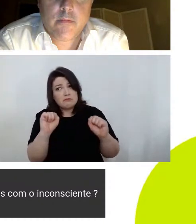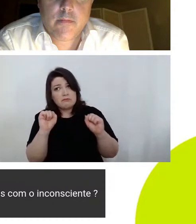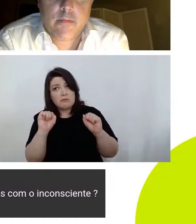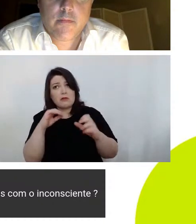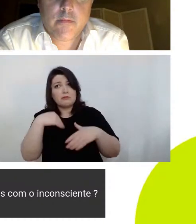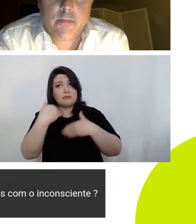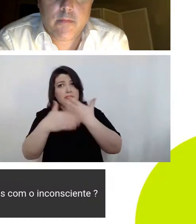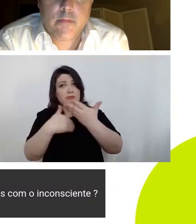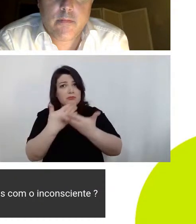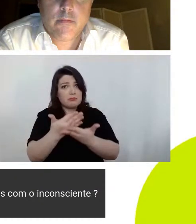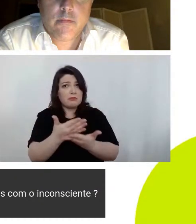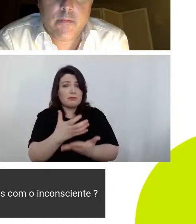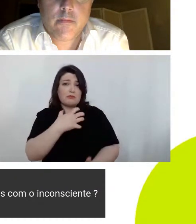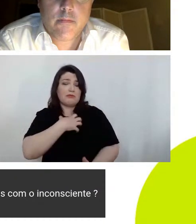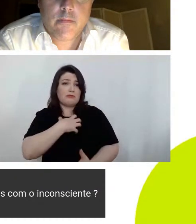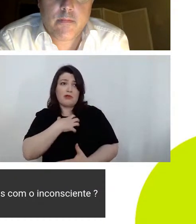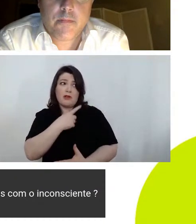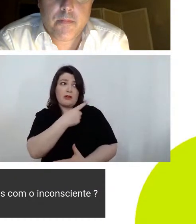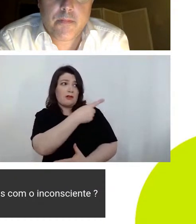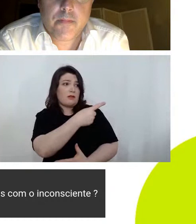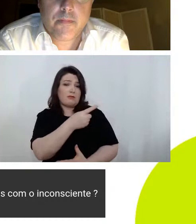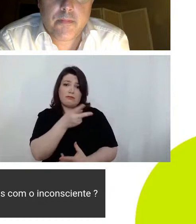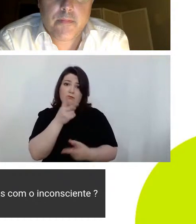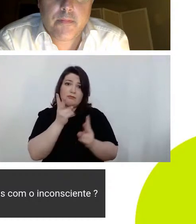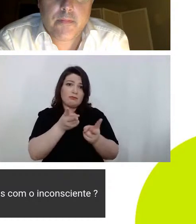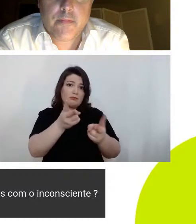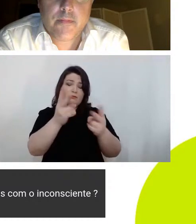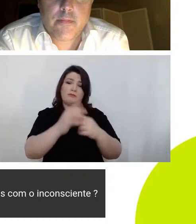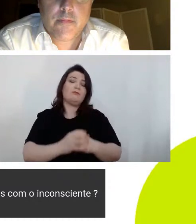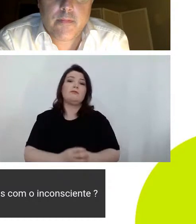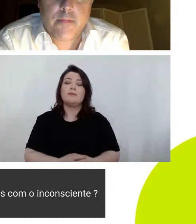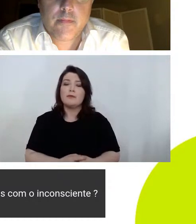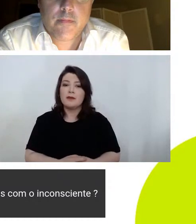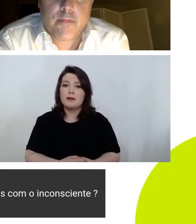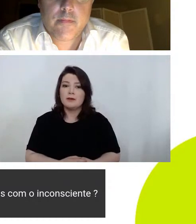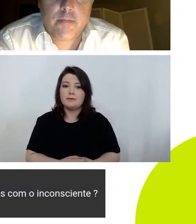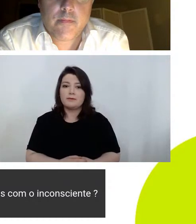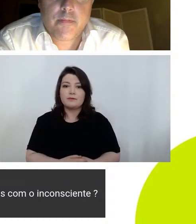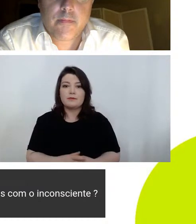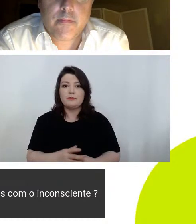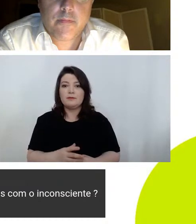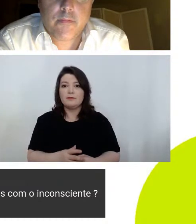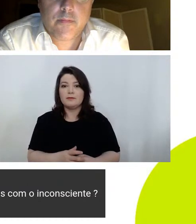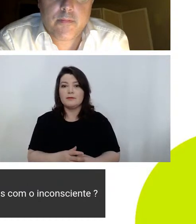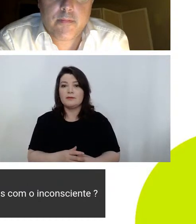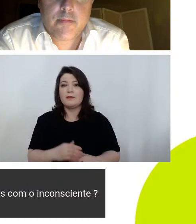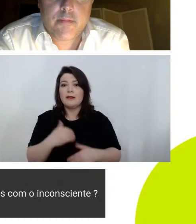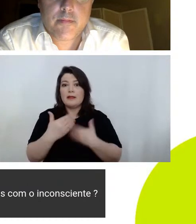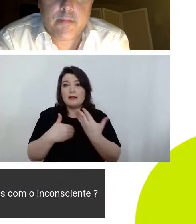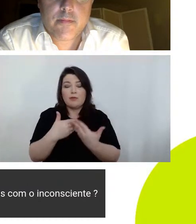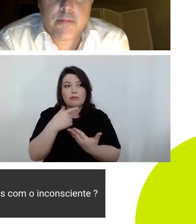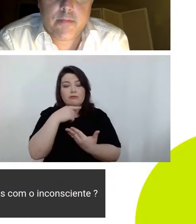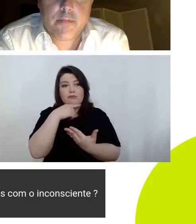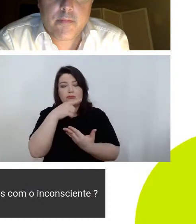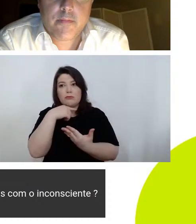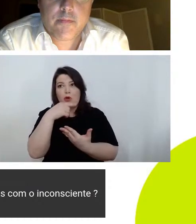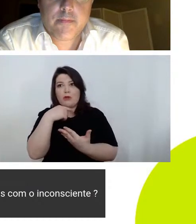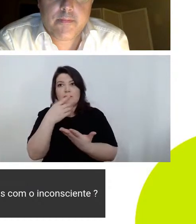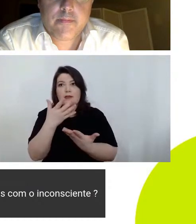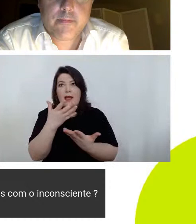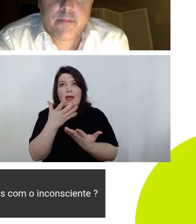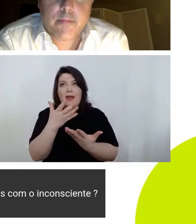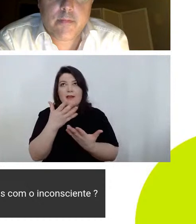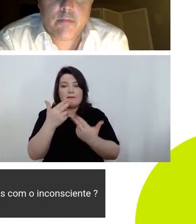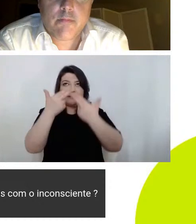aquilo que foi um excesso que não coube na rede de representação que não pode nem ser